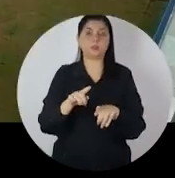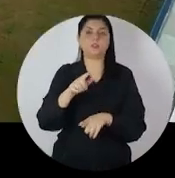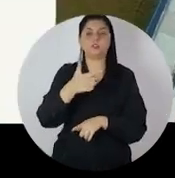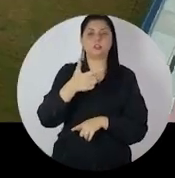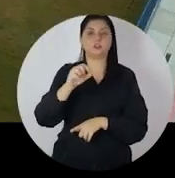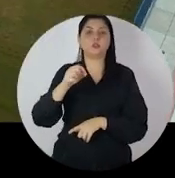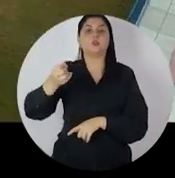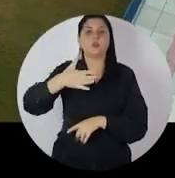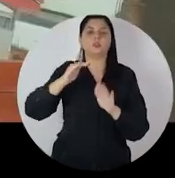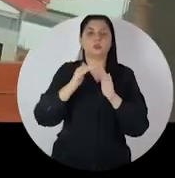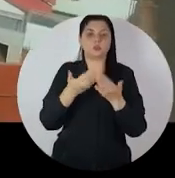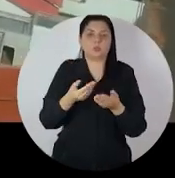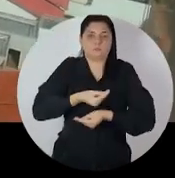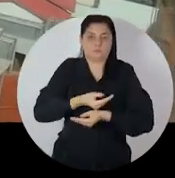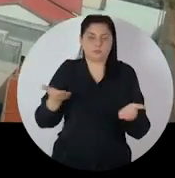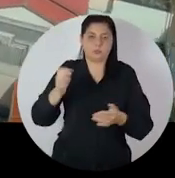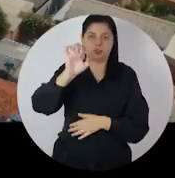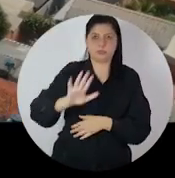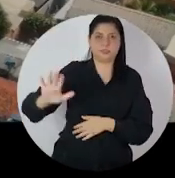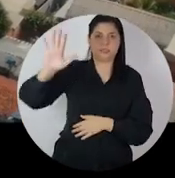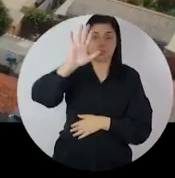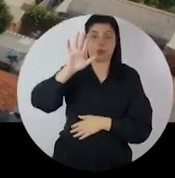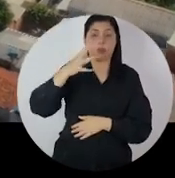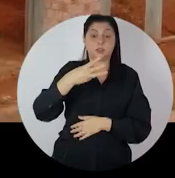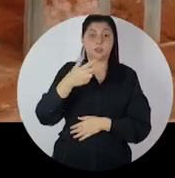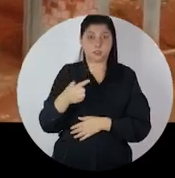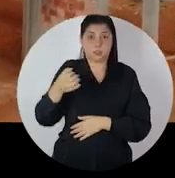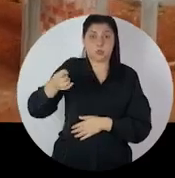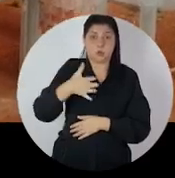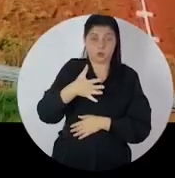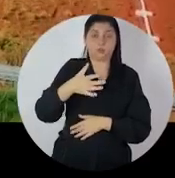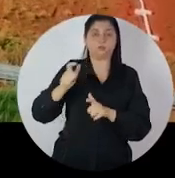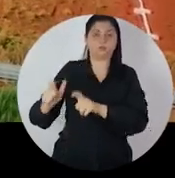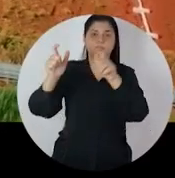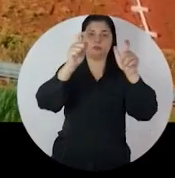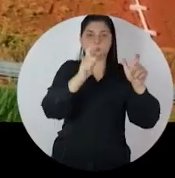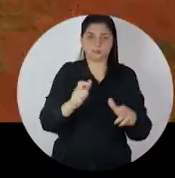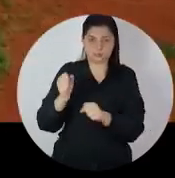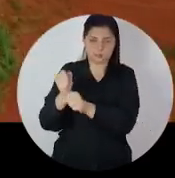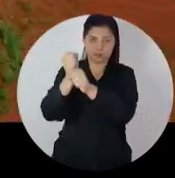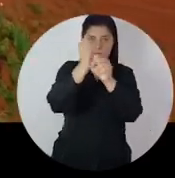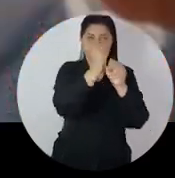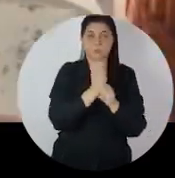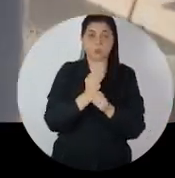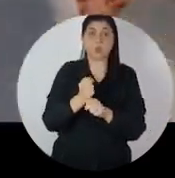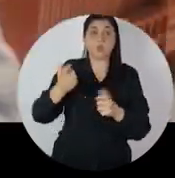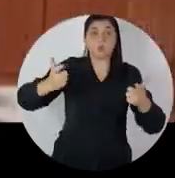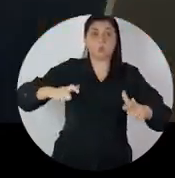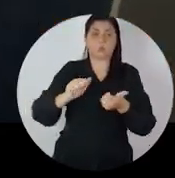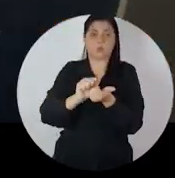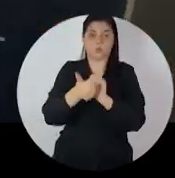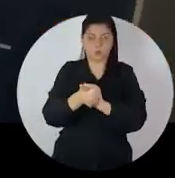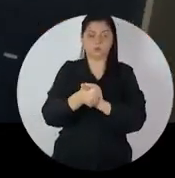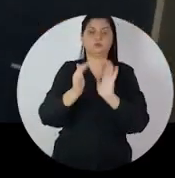Além disso, 20 novas escolas já foram entregues em todo o estado e 37 novas unidades estão em construção.